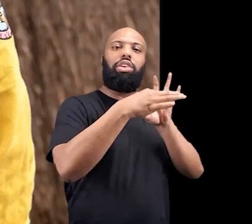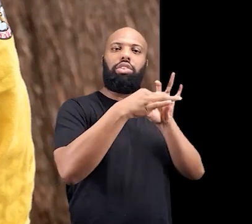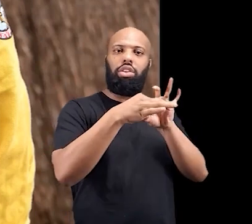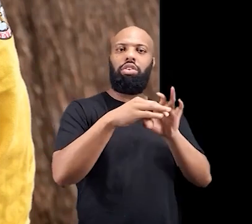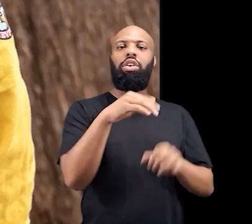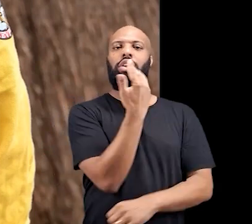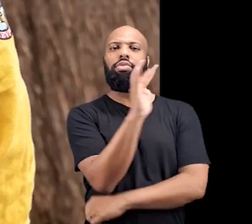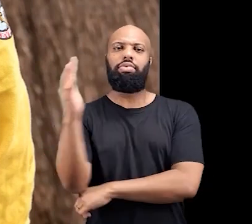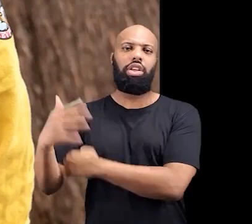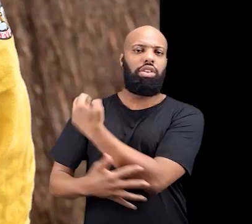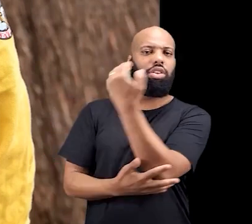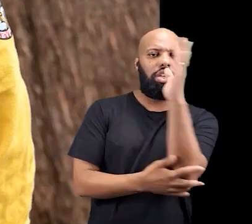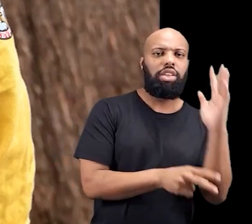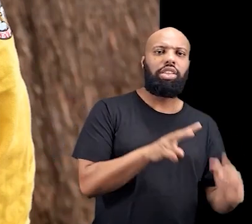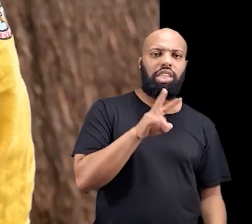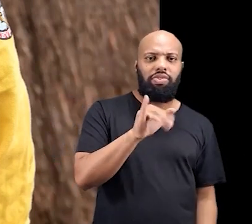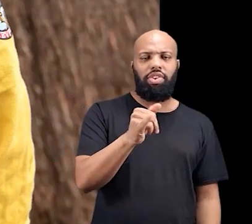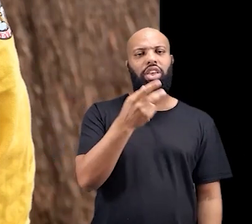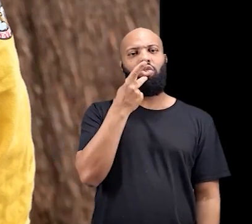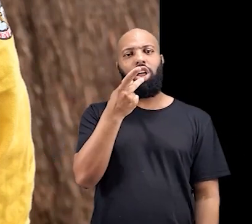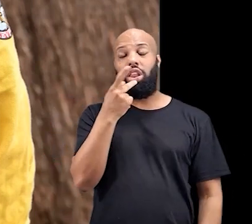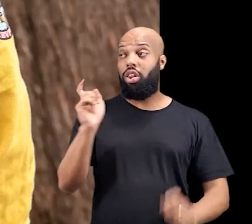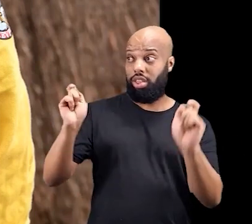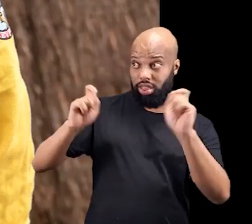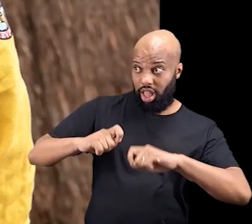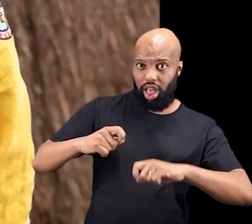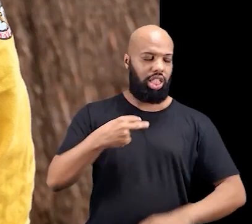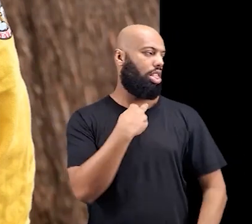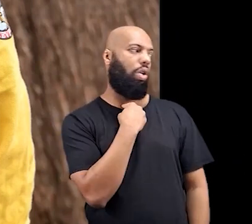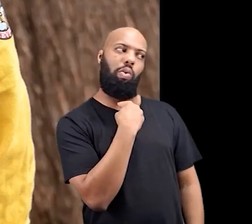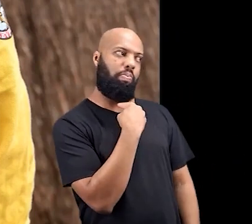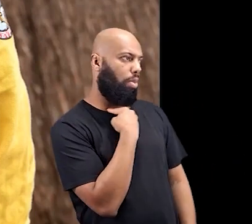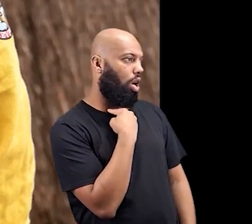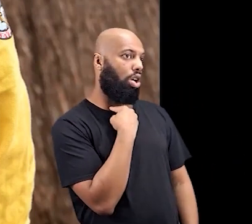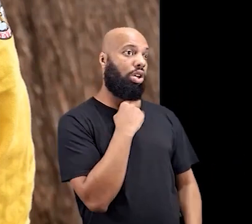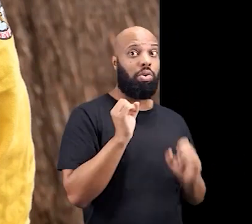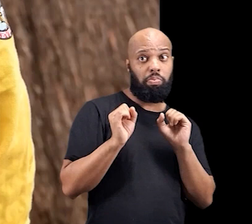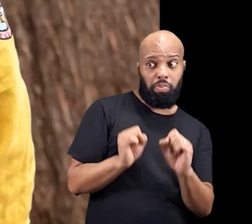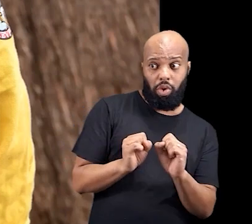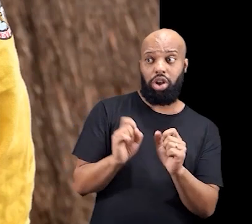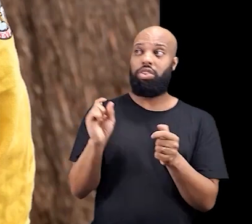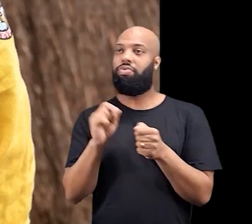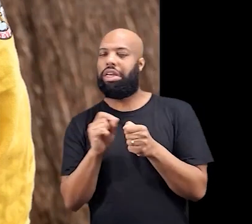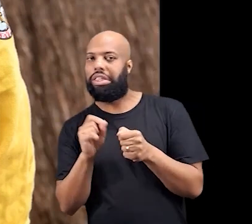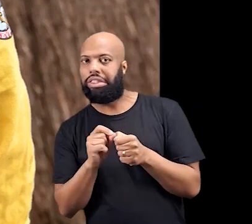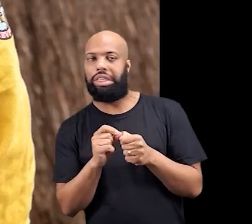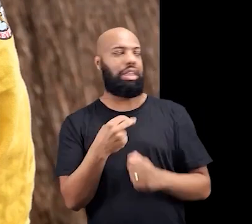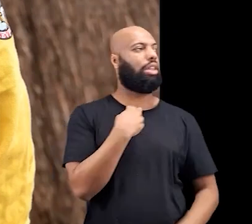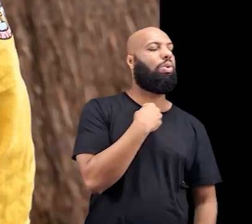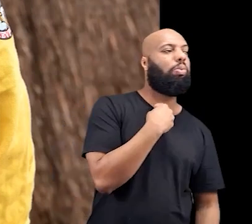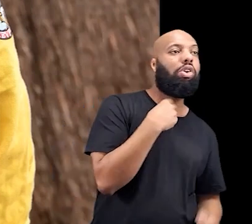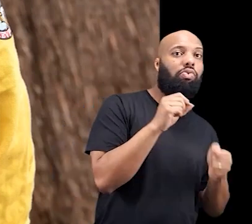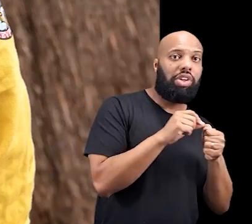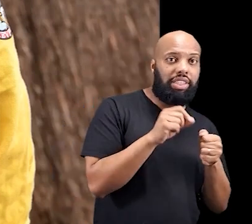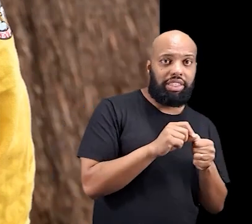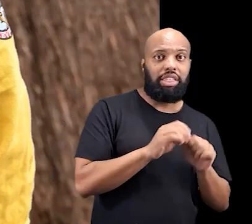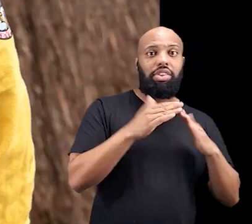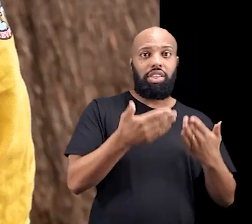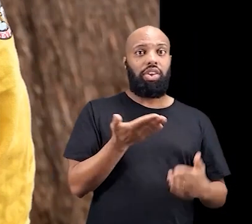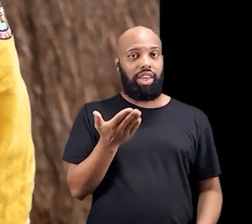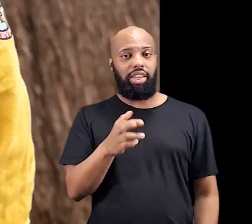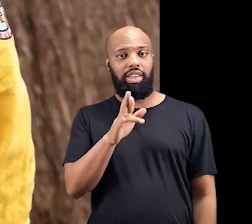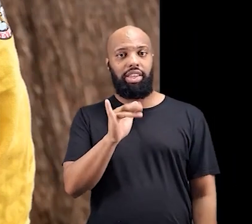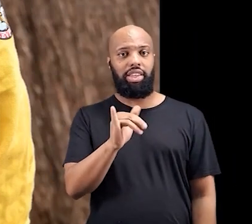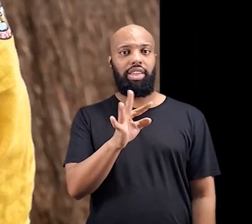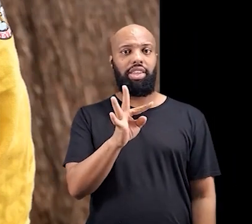como essa conexão com a natureza, a natureza que vai dizendo o que é permitido, o que não é permitido, como fazer, então, esse